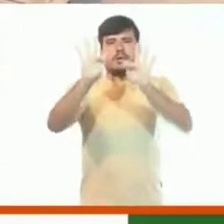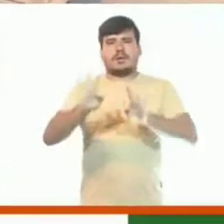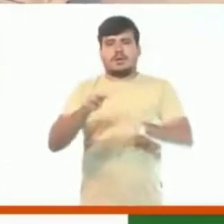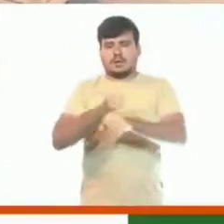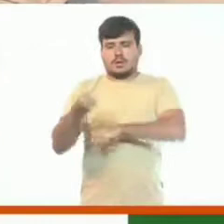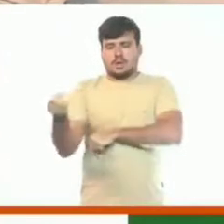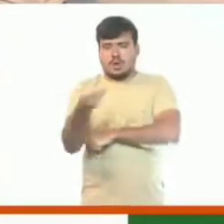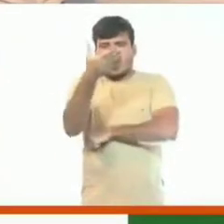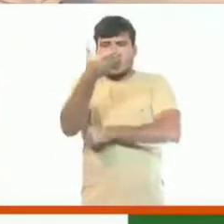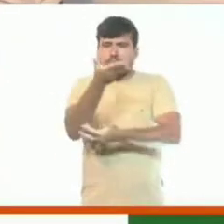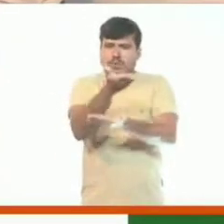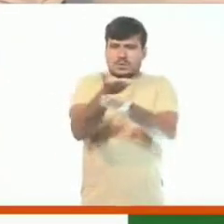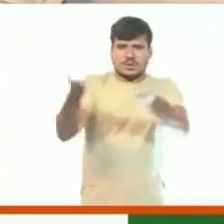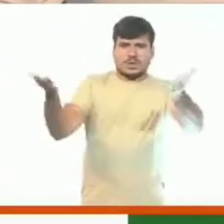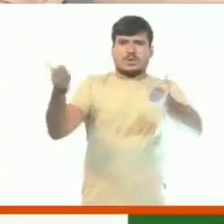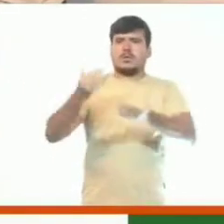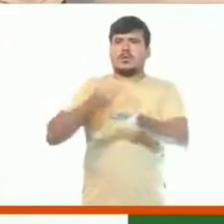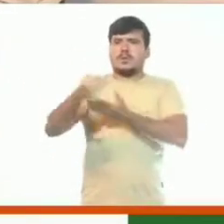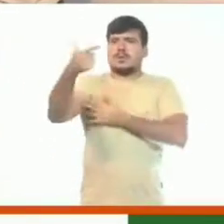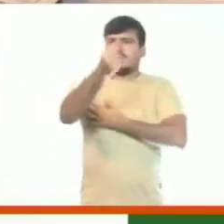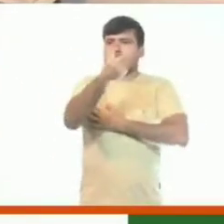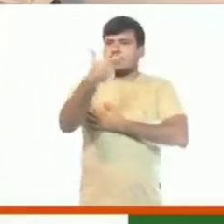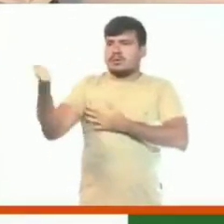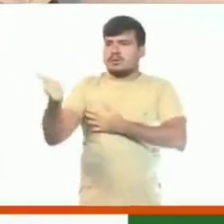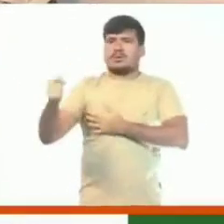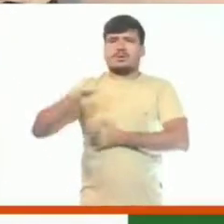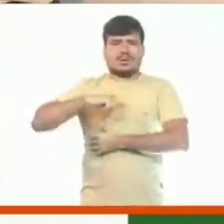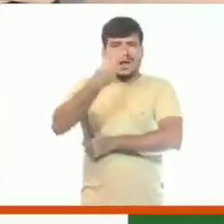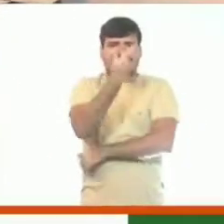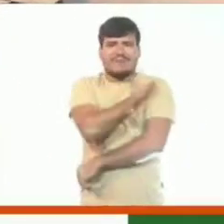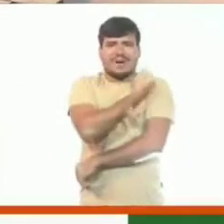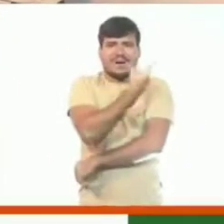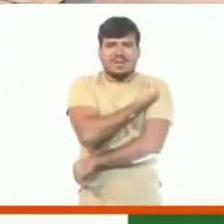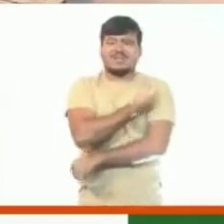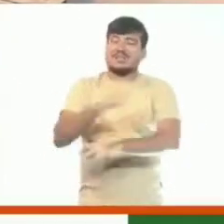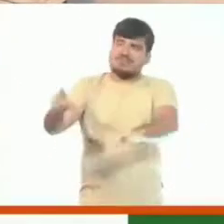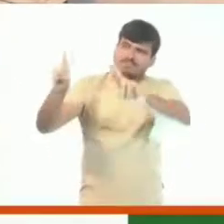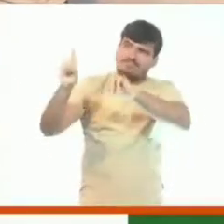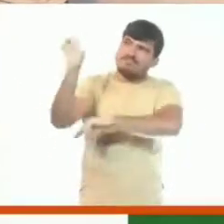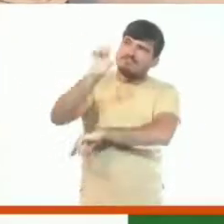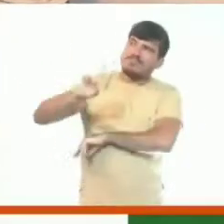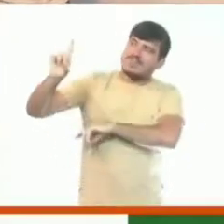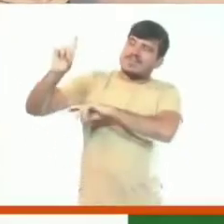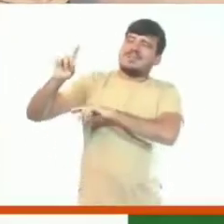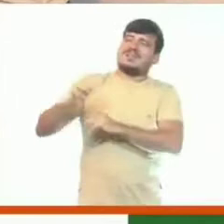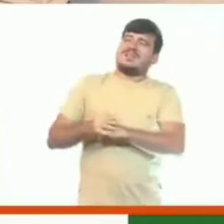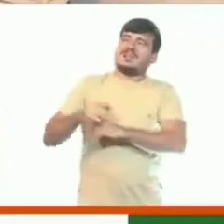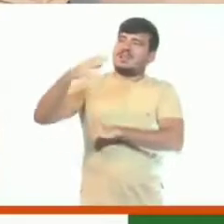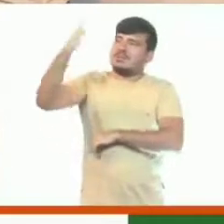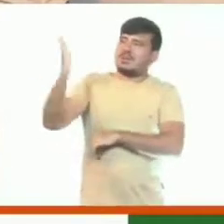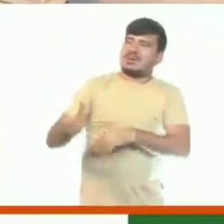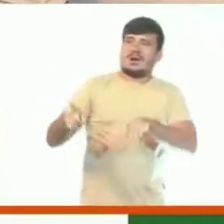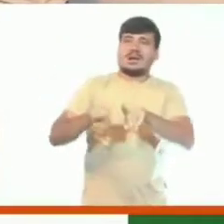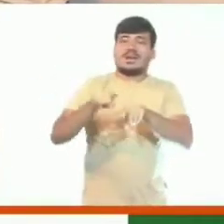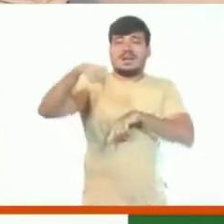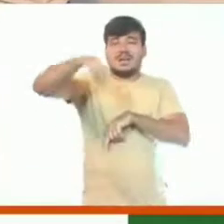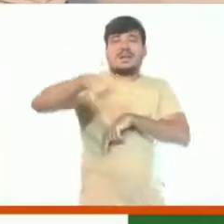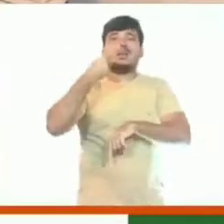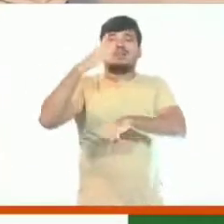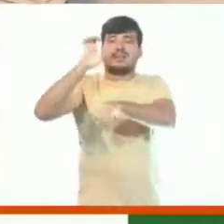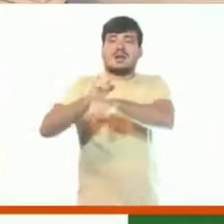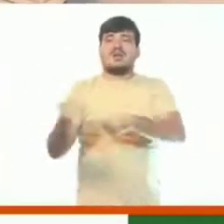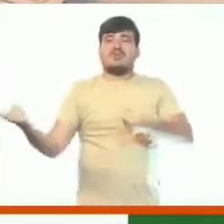novo, que a gente possa começar 2021 com essa vacina, se Deus quiser, no Brasil, no Ceará, para que a gente possa voltar à